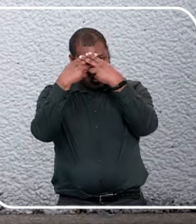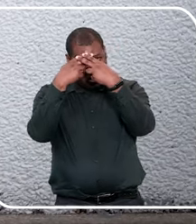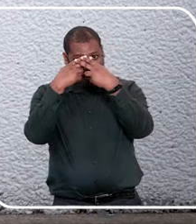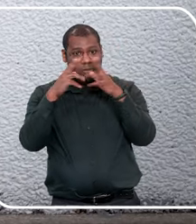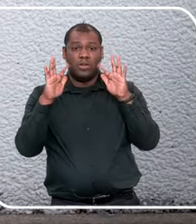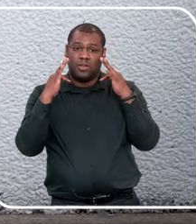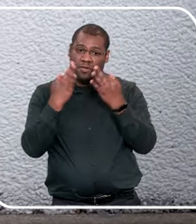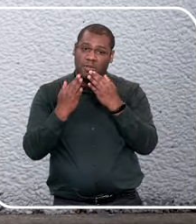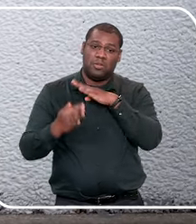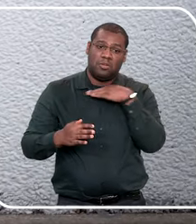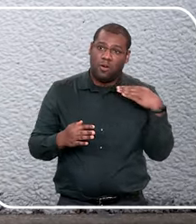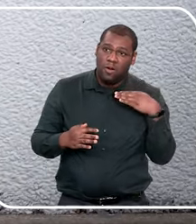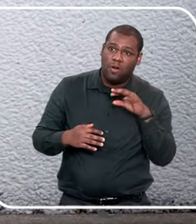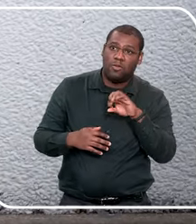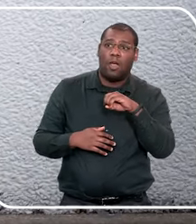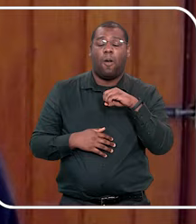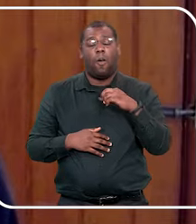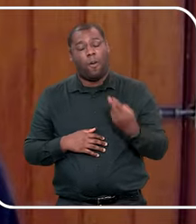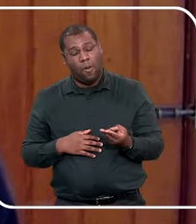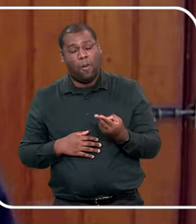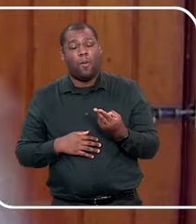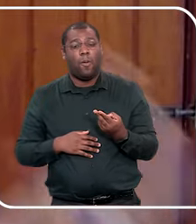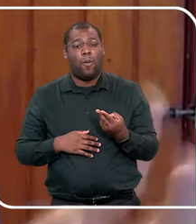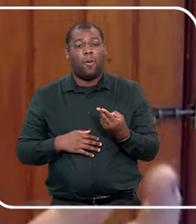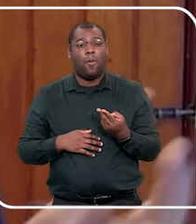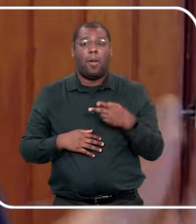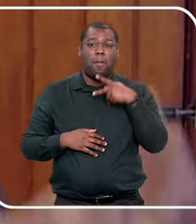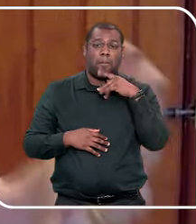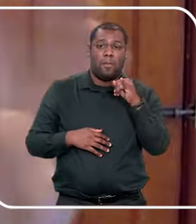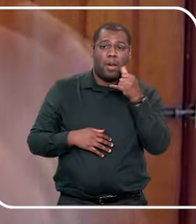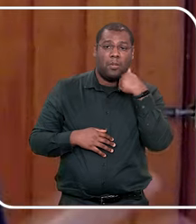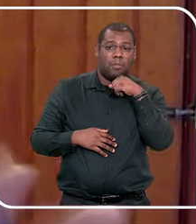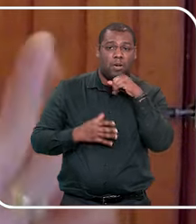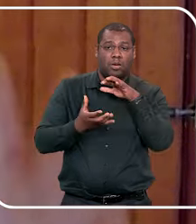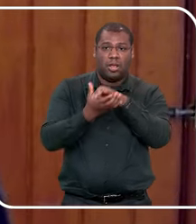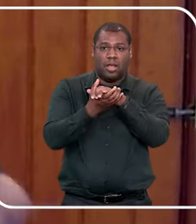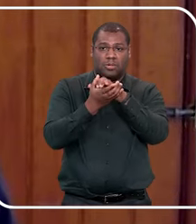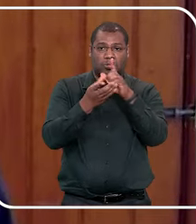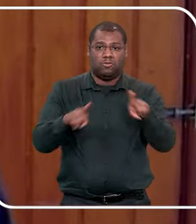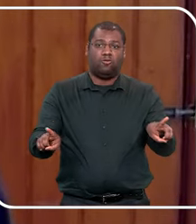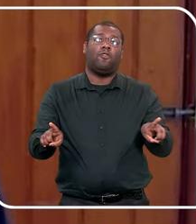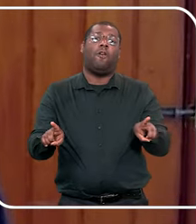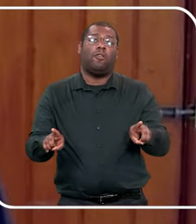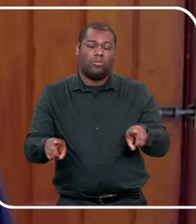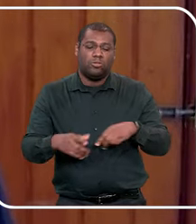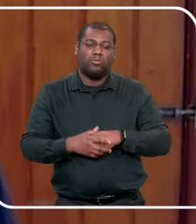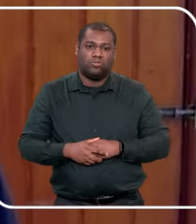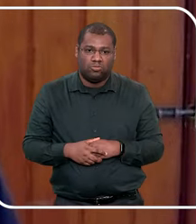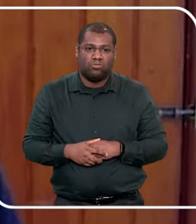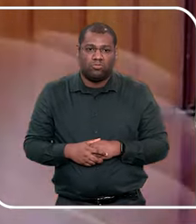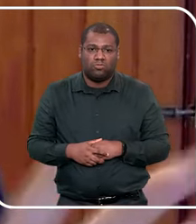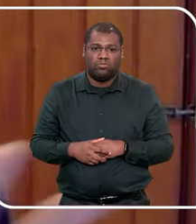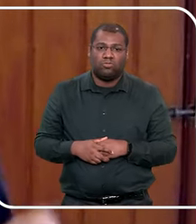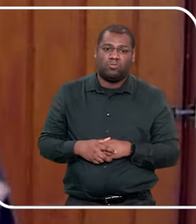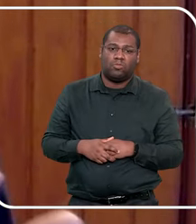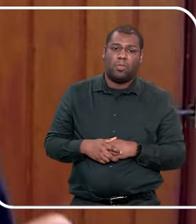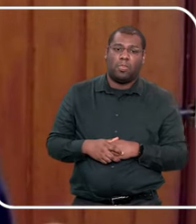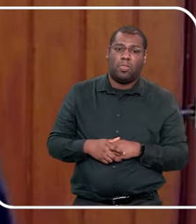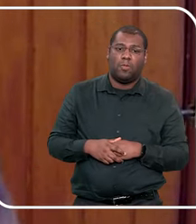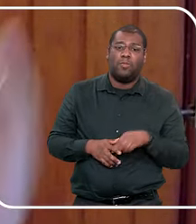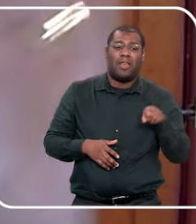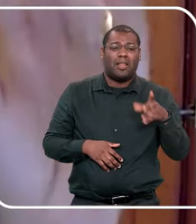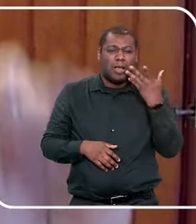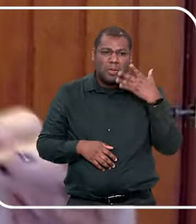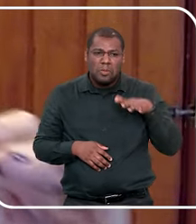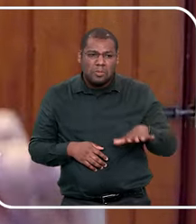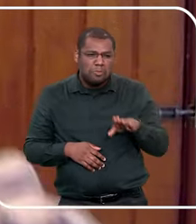querido, mas pode ser um sinal de abuso, então são alertas, não é diagnóstico de abuso, é mudança de comportamento,